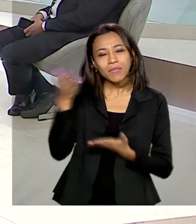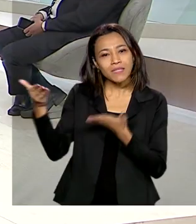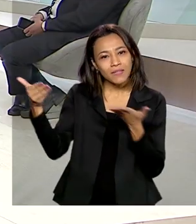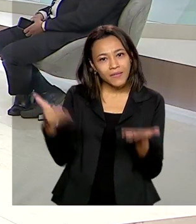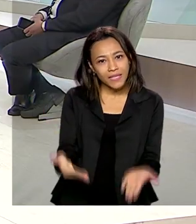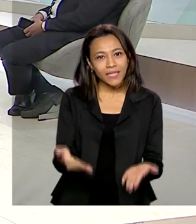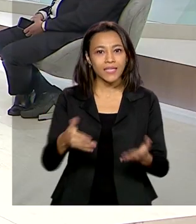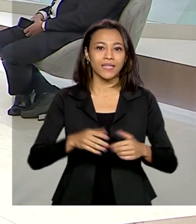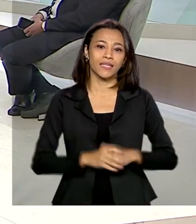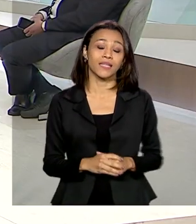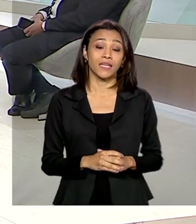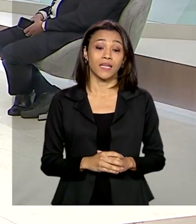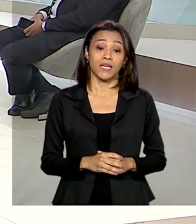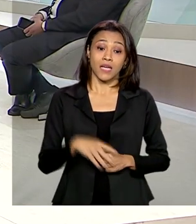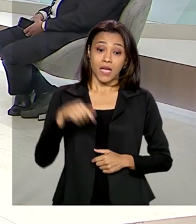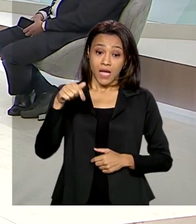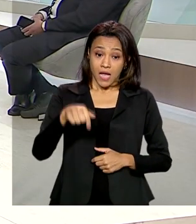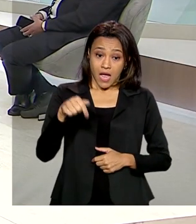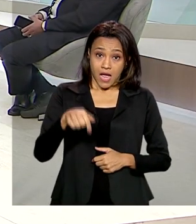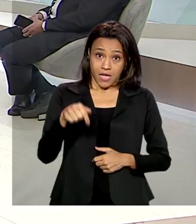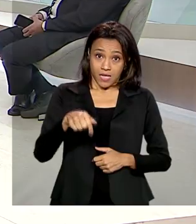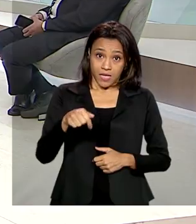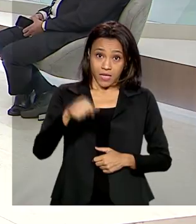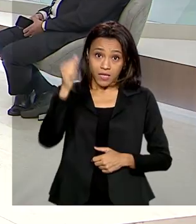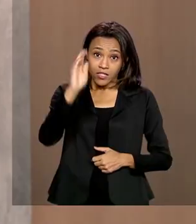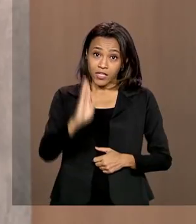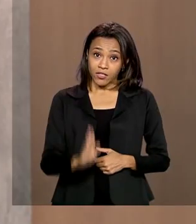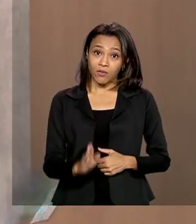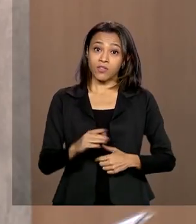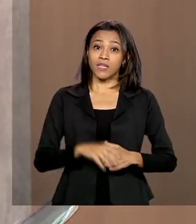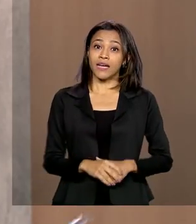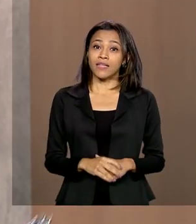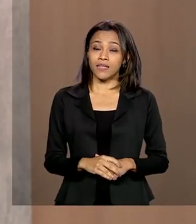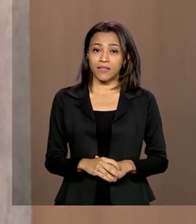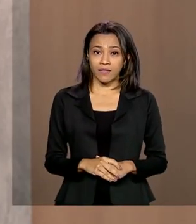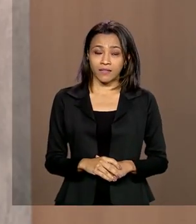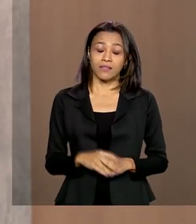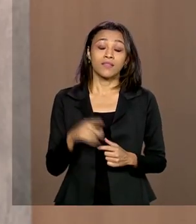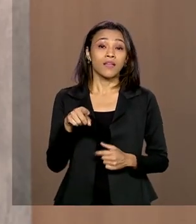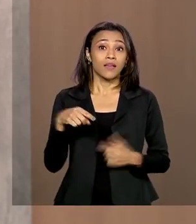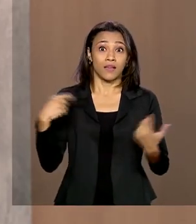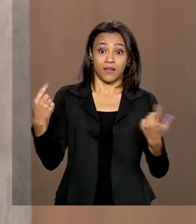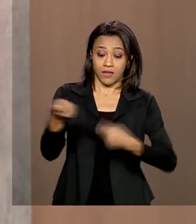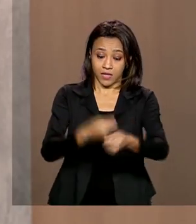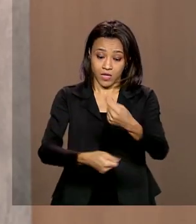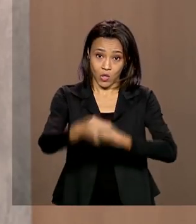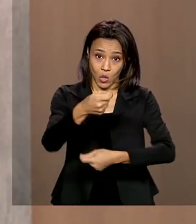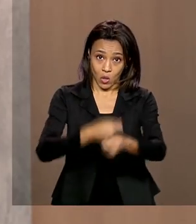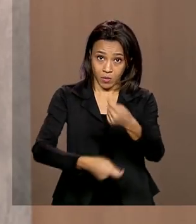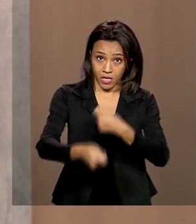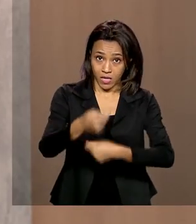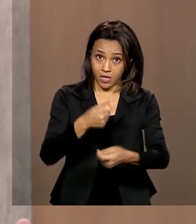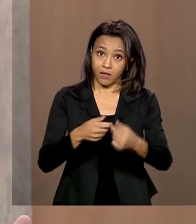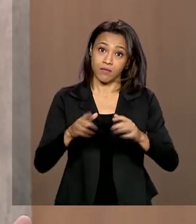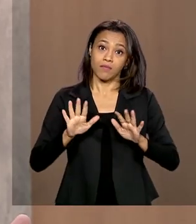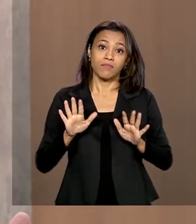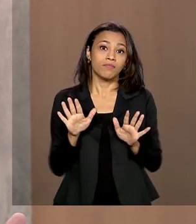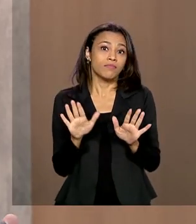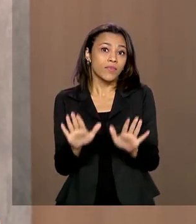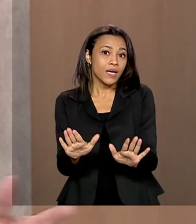doutor Afif. O Brasil, há tempo que é destravar a nossa economia, né? Mas